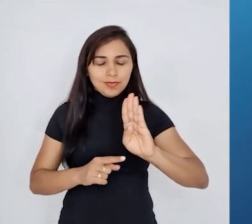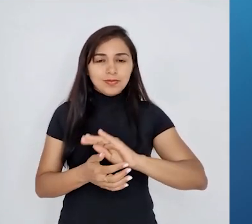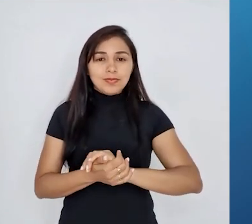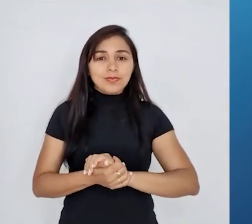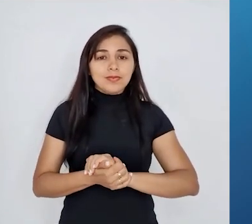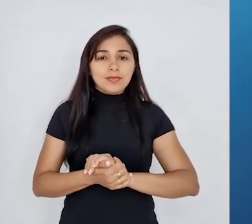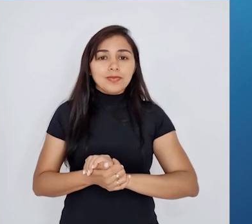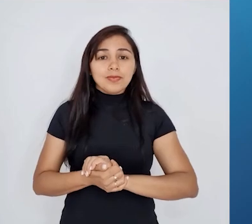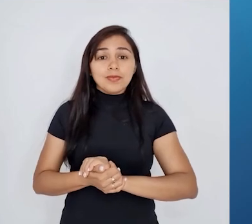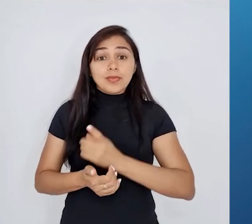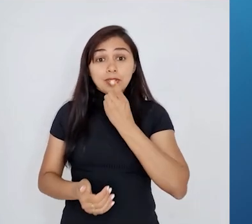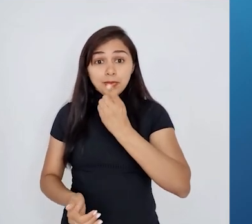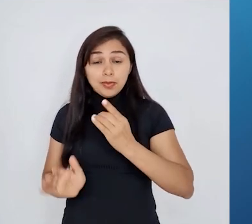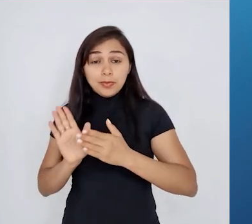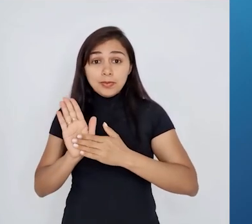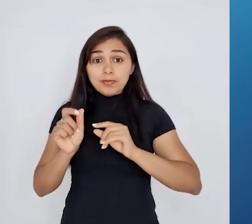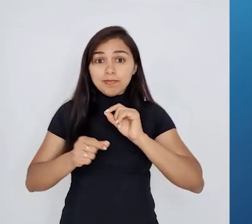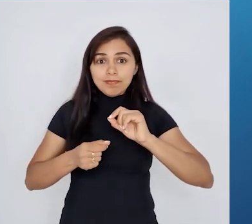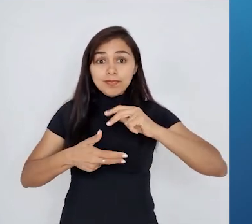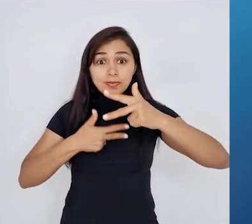propôs, a seleção natural.